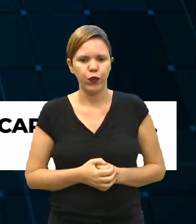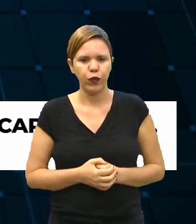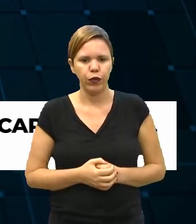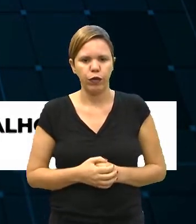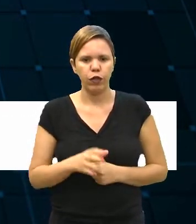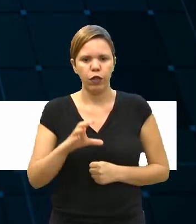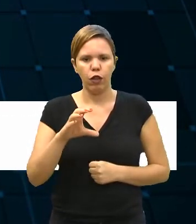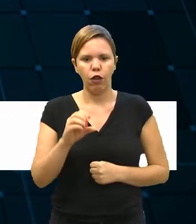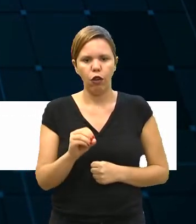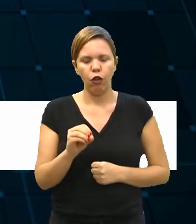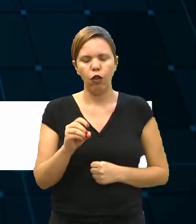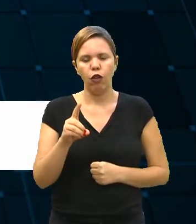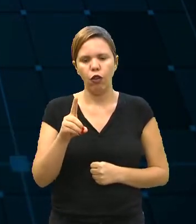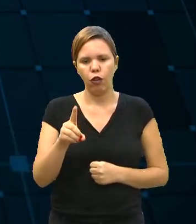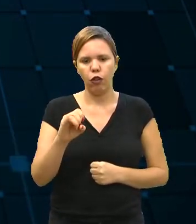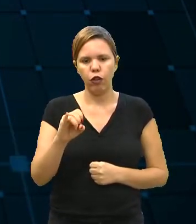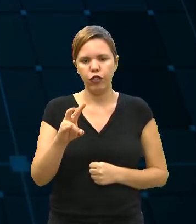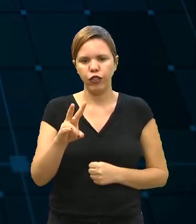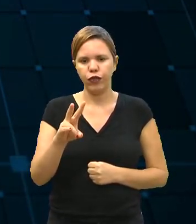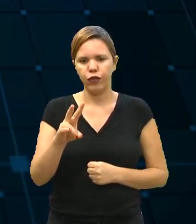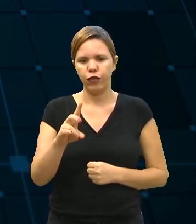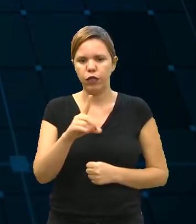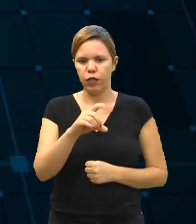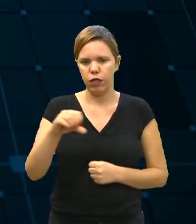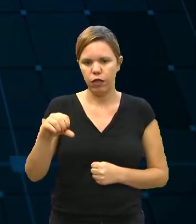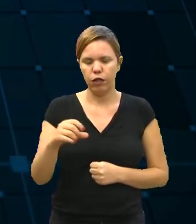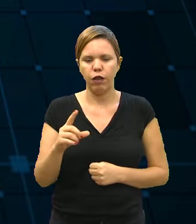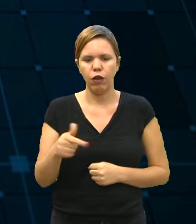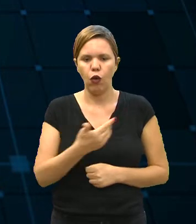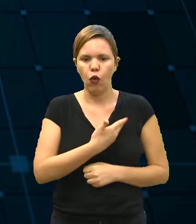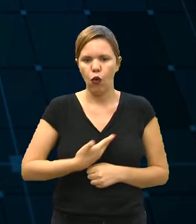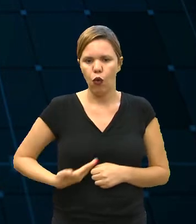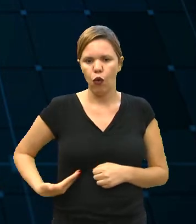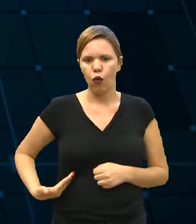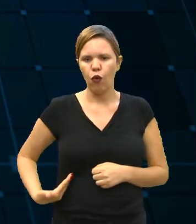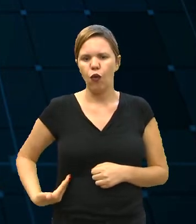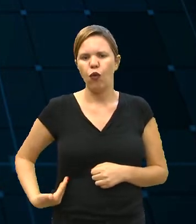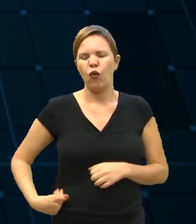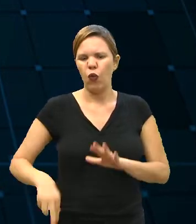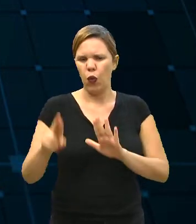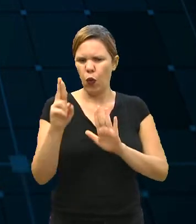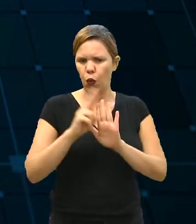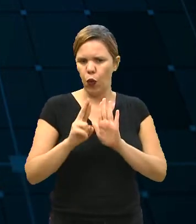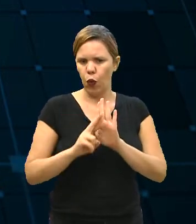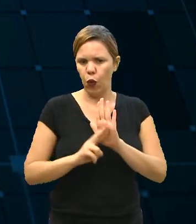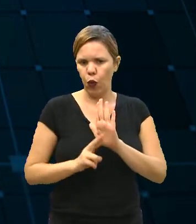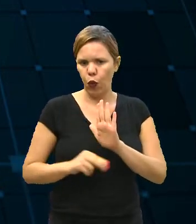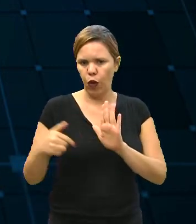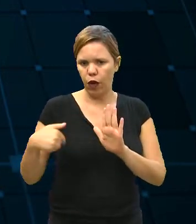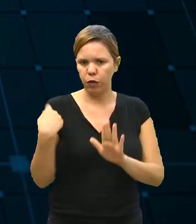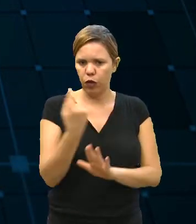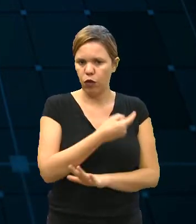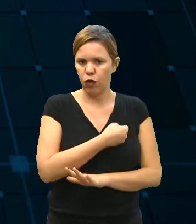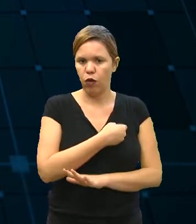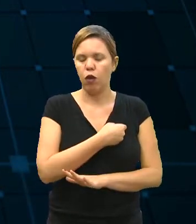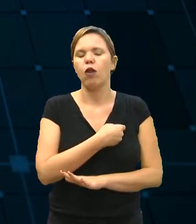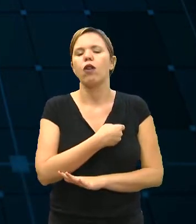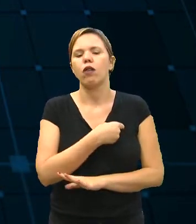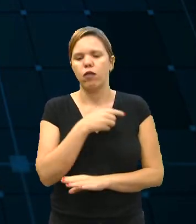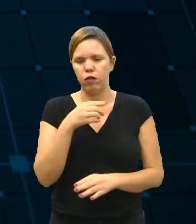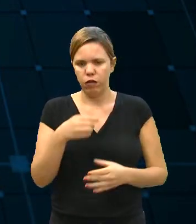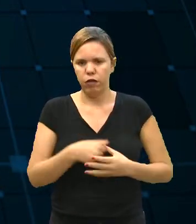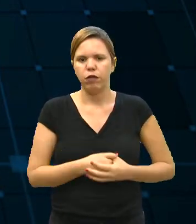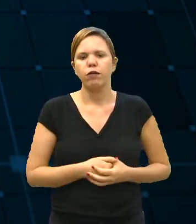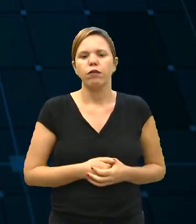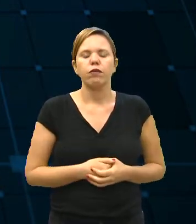coronavírus, né? O Código 19 e o governo baixou uma série de restrições aqui pra